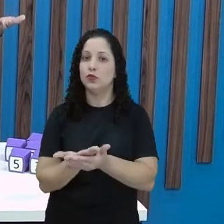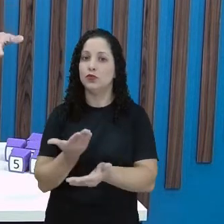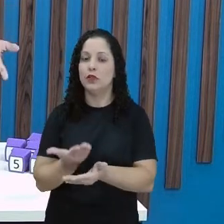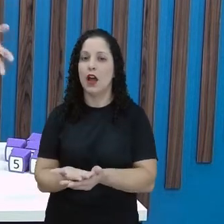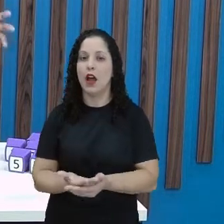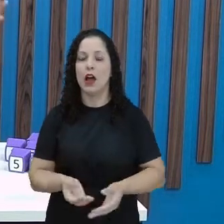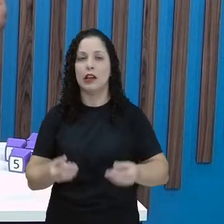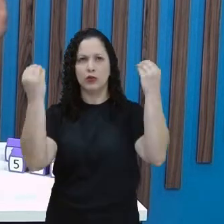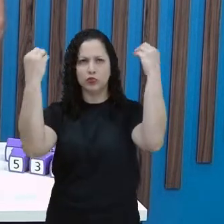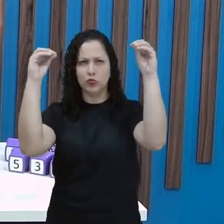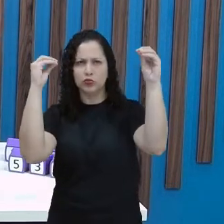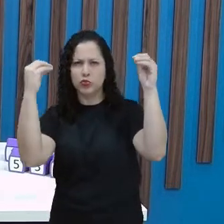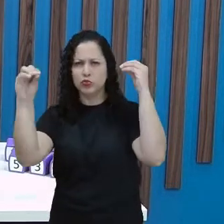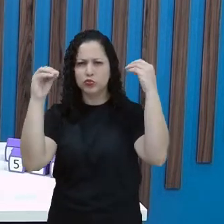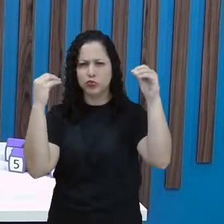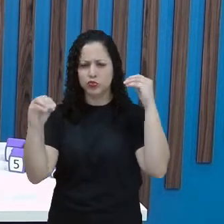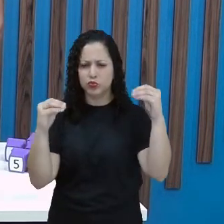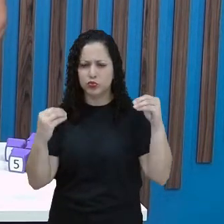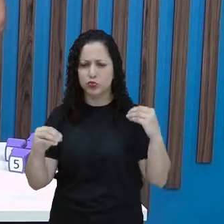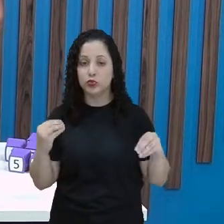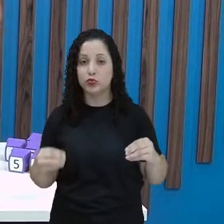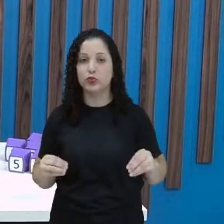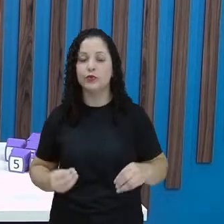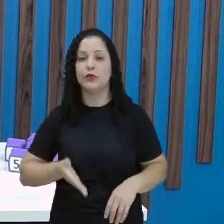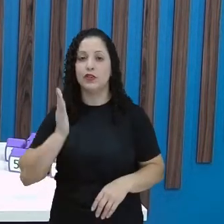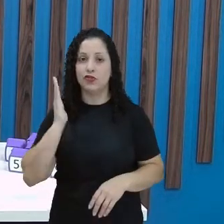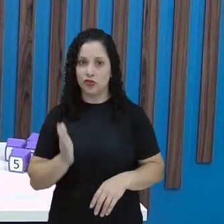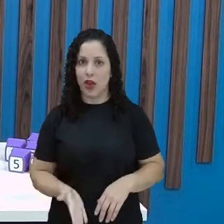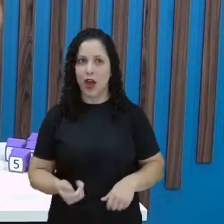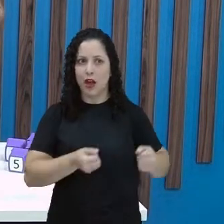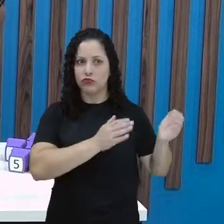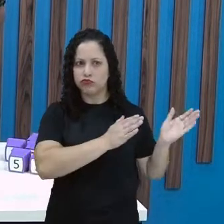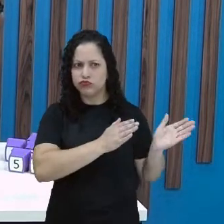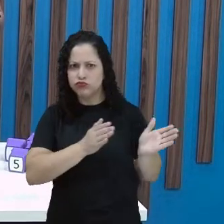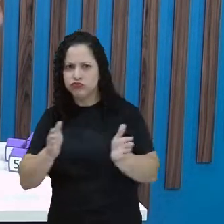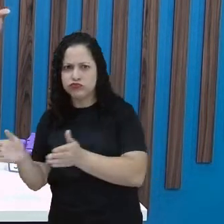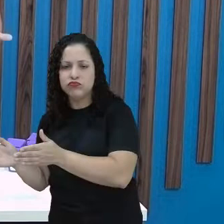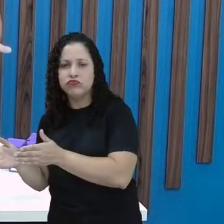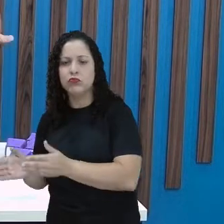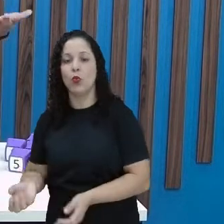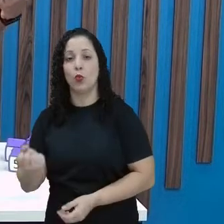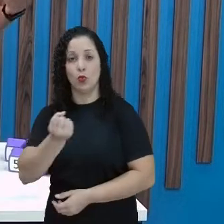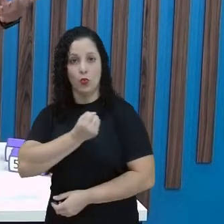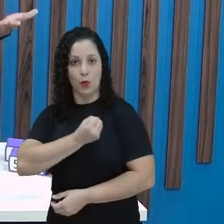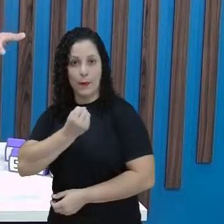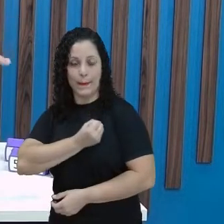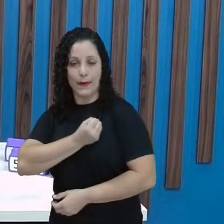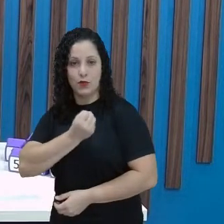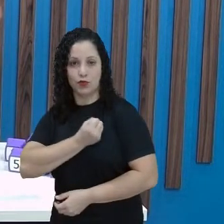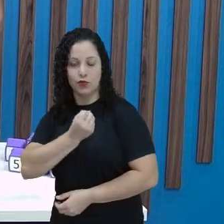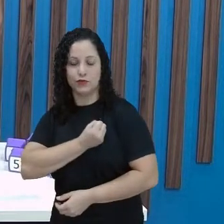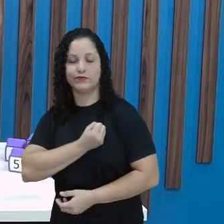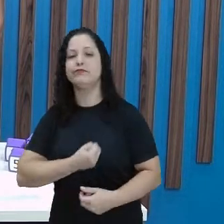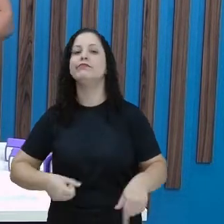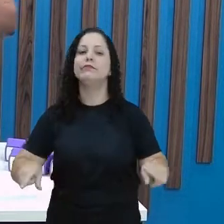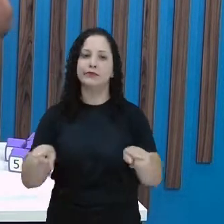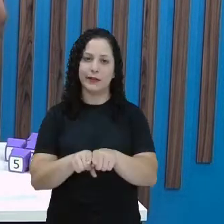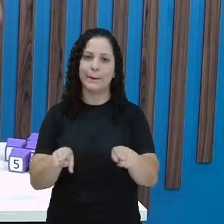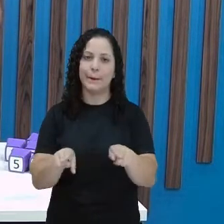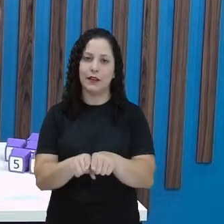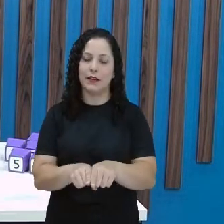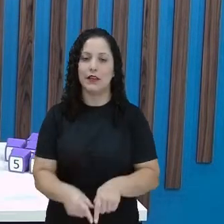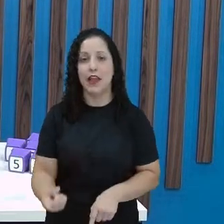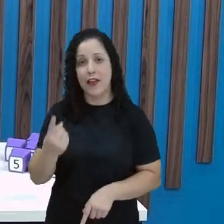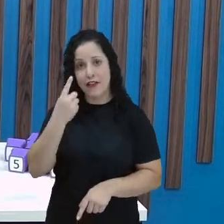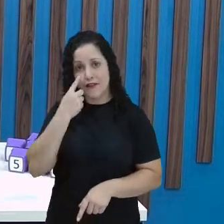figuras. A gente já trabalhou... Já trabalhamos sequência com números, que é a sequência numérica. Já vimos